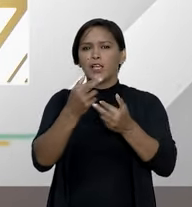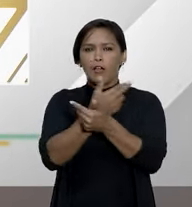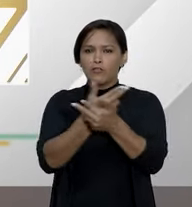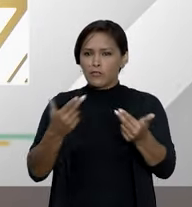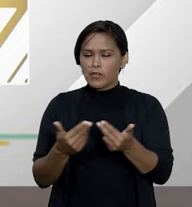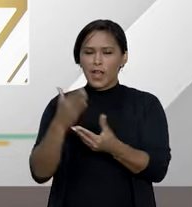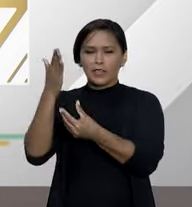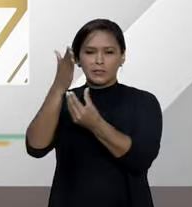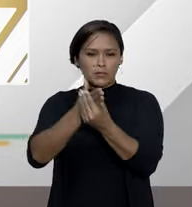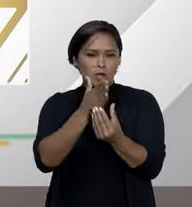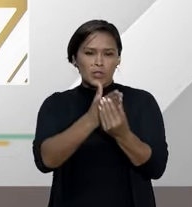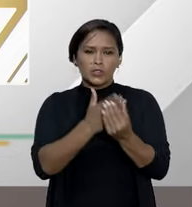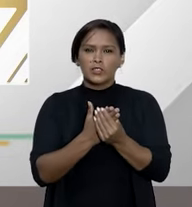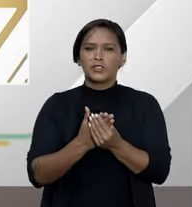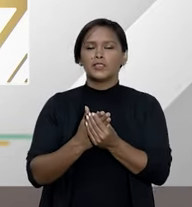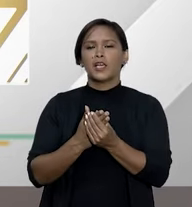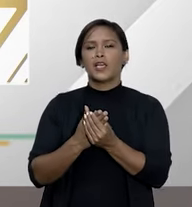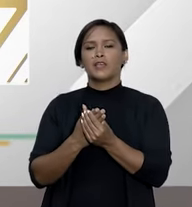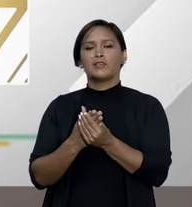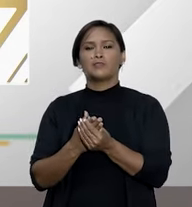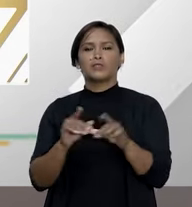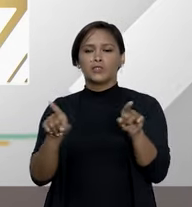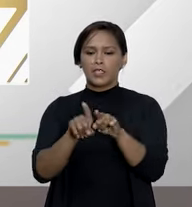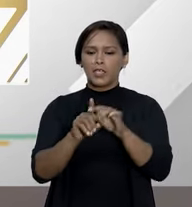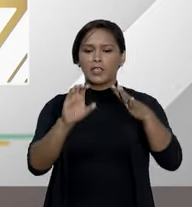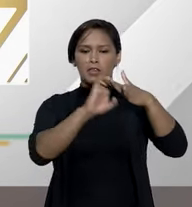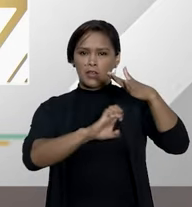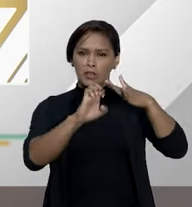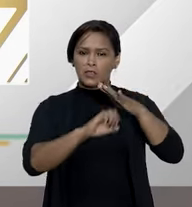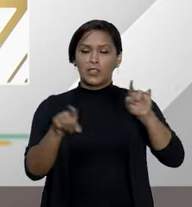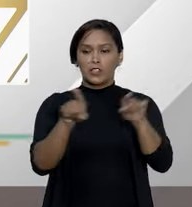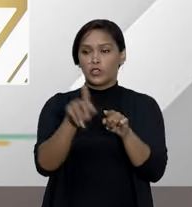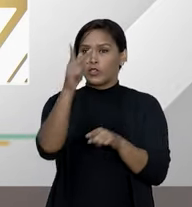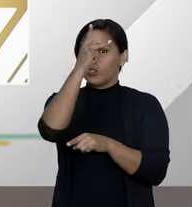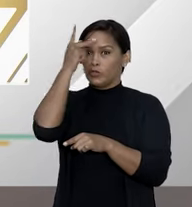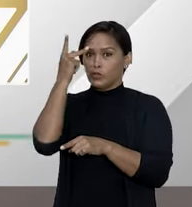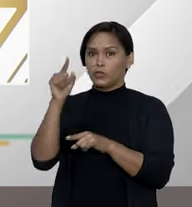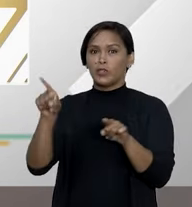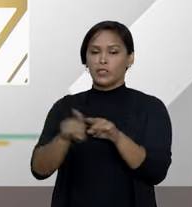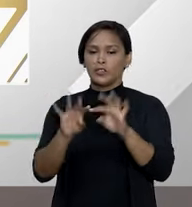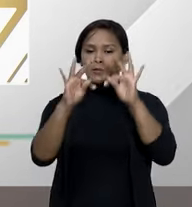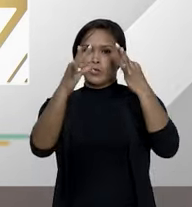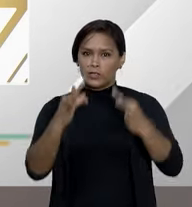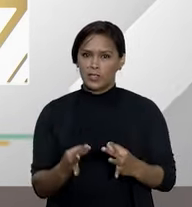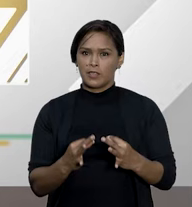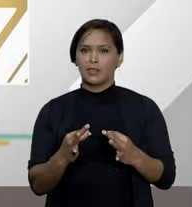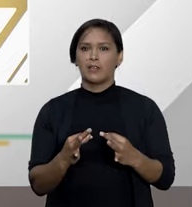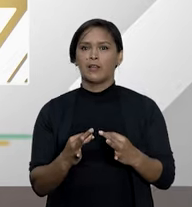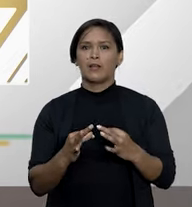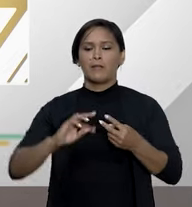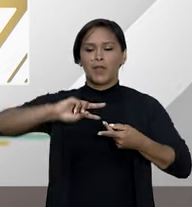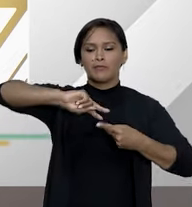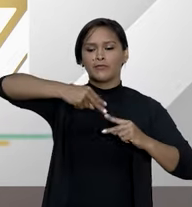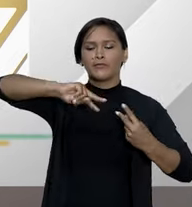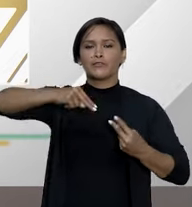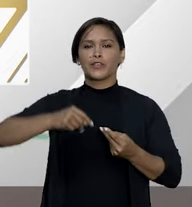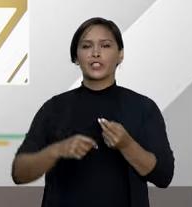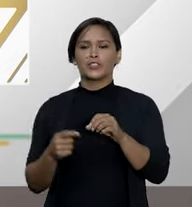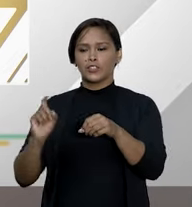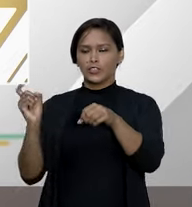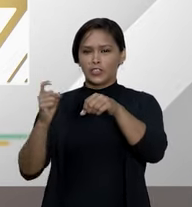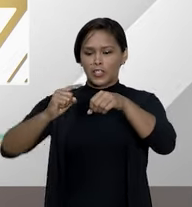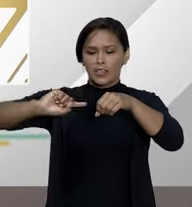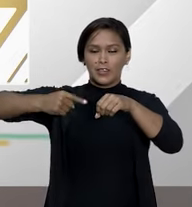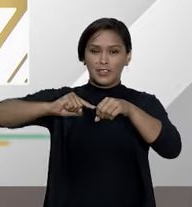muitos casos de litígios entre as operadoras e os insegurados sobre o tratamento da fertilização in vitro o